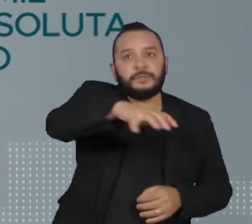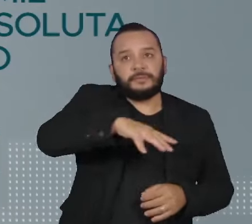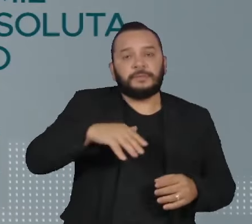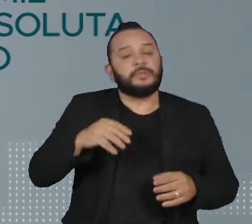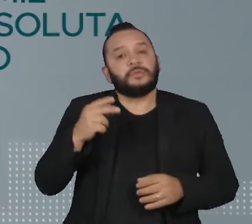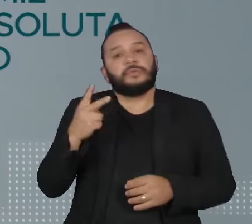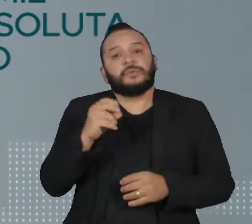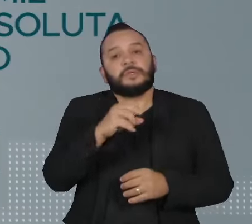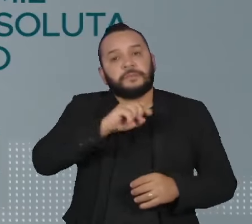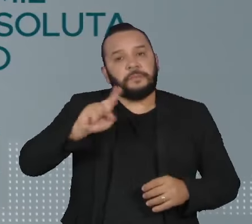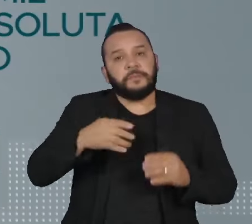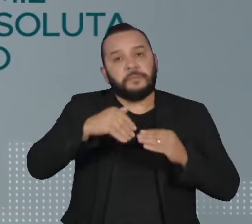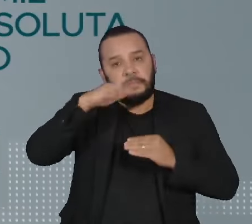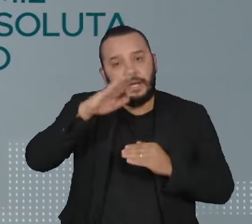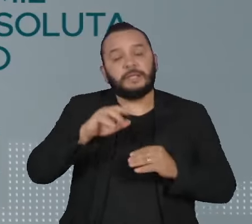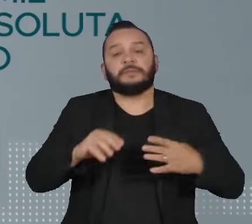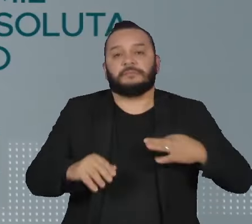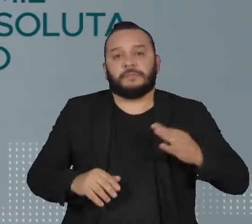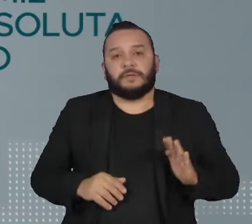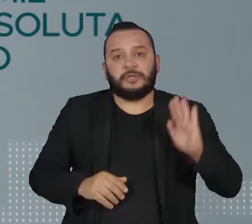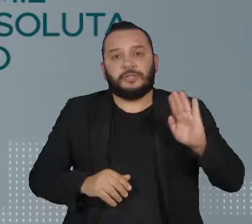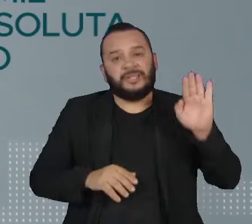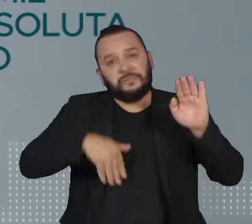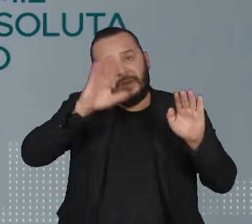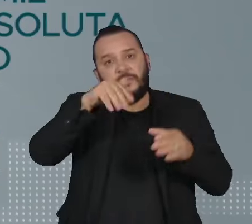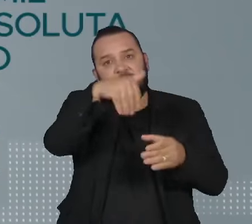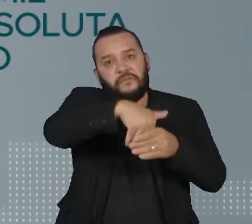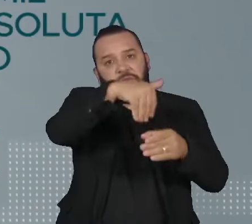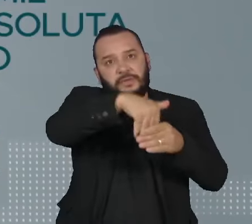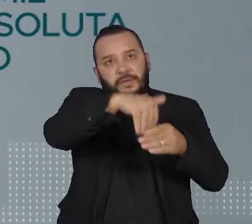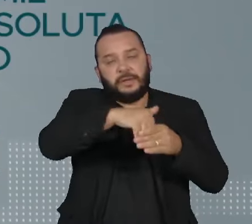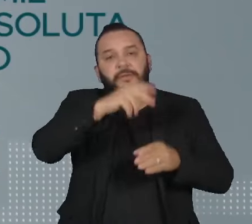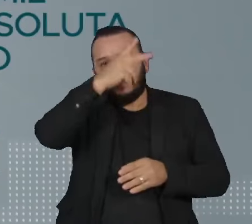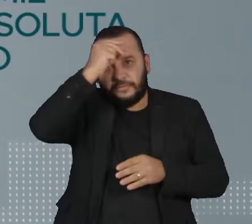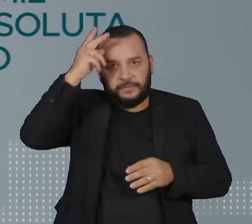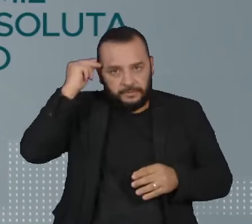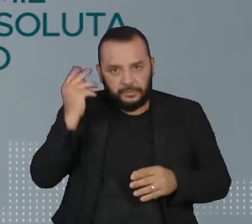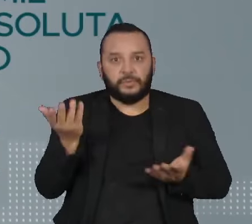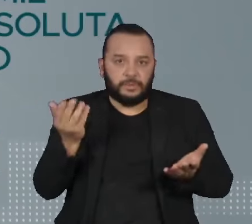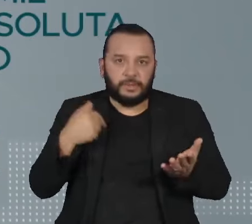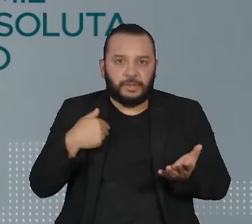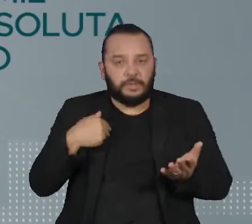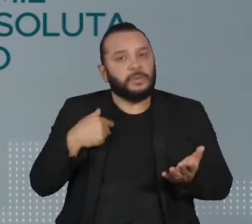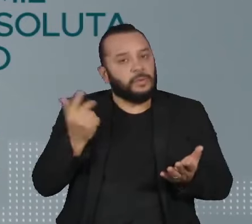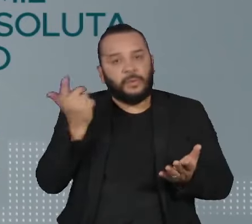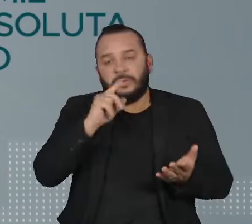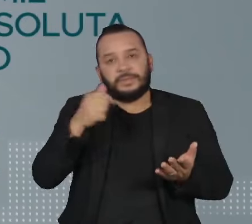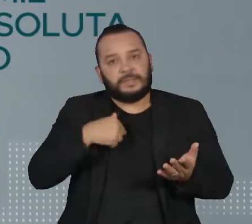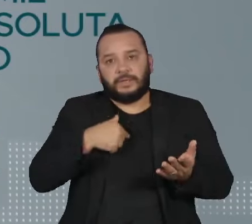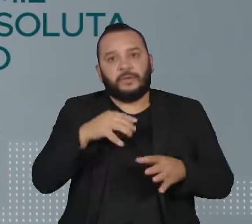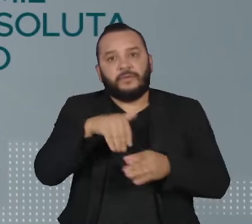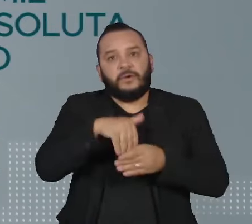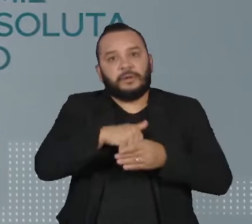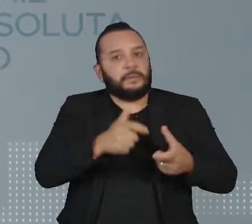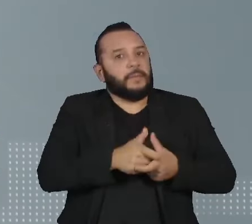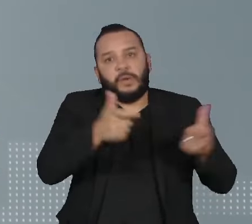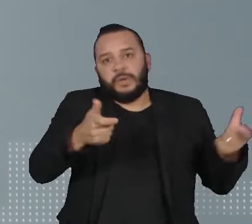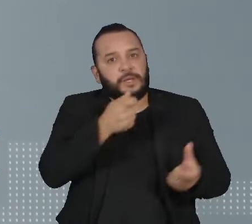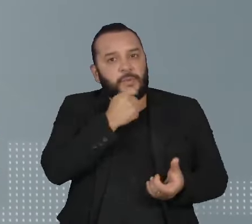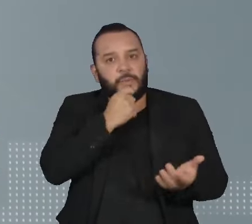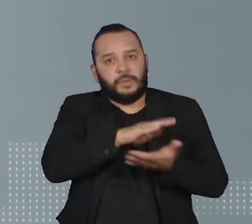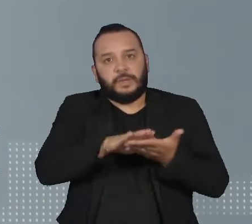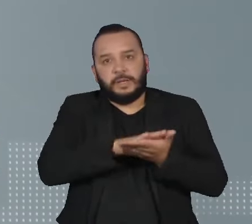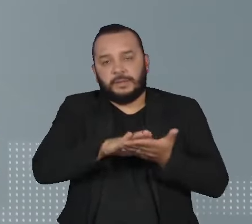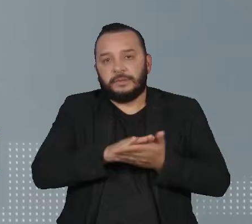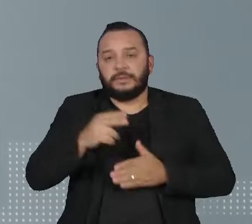em que a candidata ou candidato mais votado, a prefeitura, não tenha atingido a maioria absoluta. Para o segundo